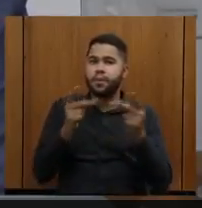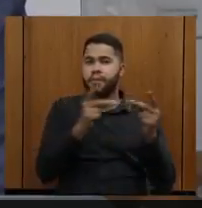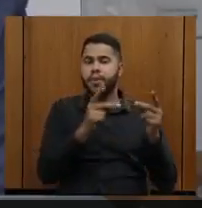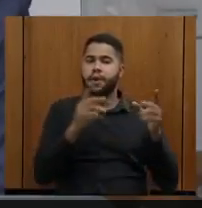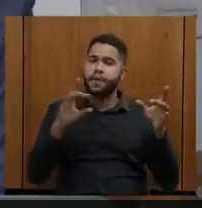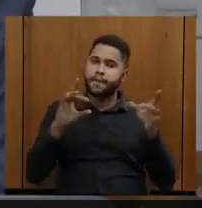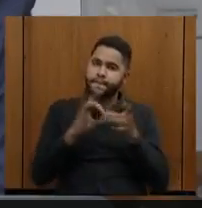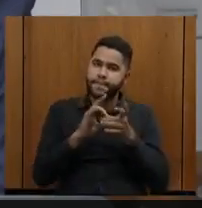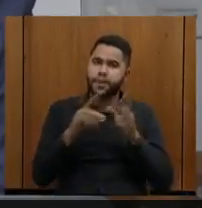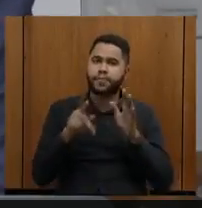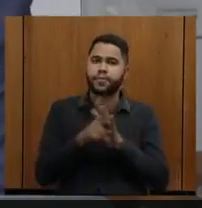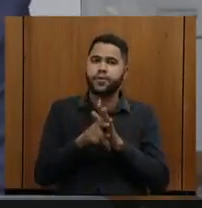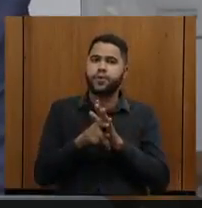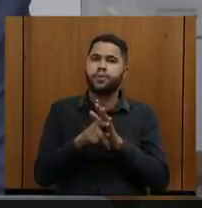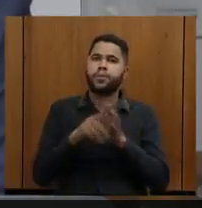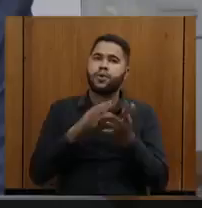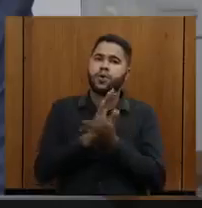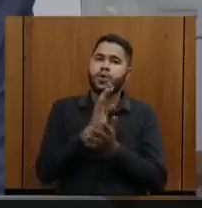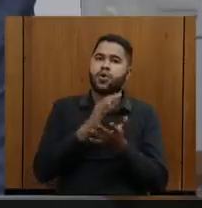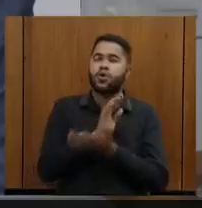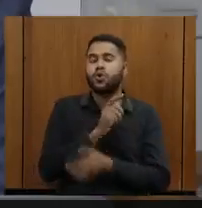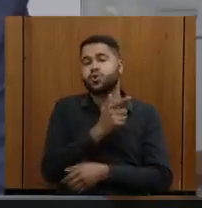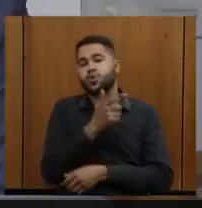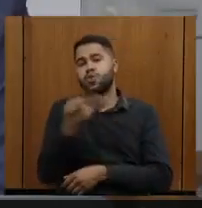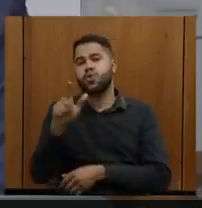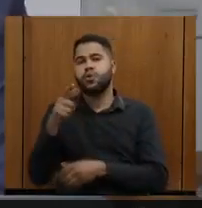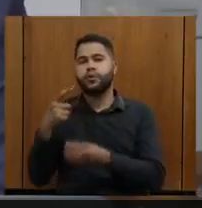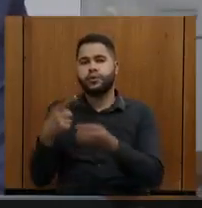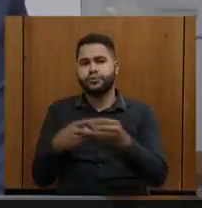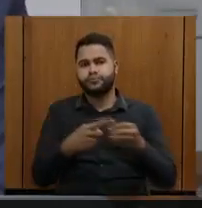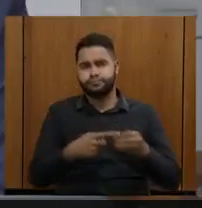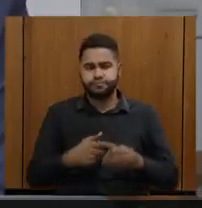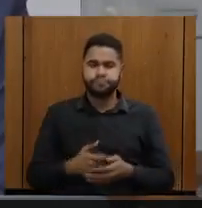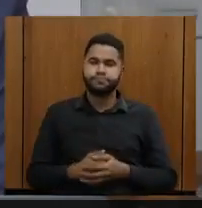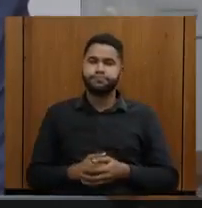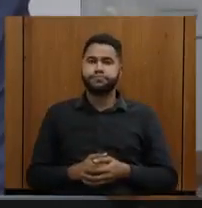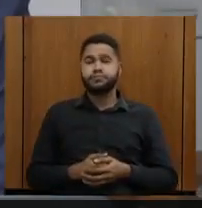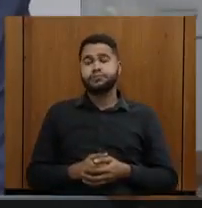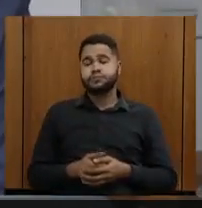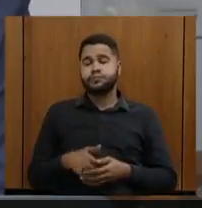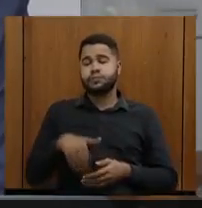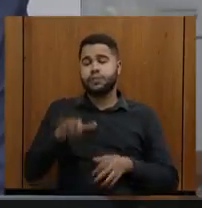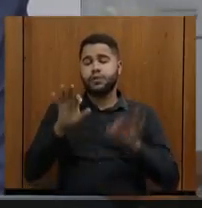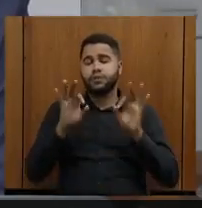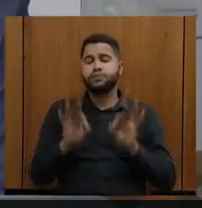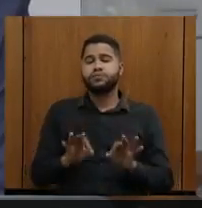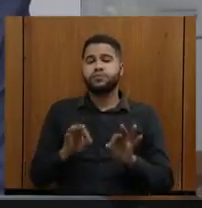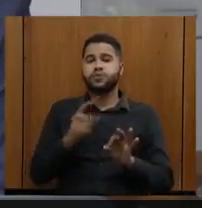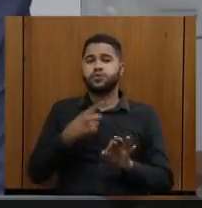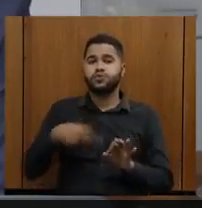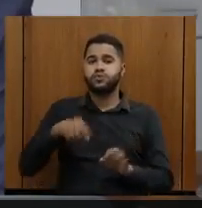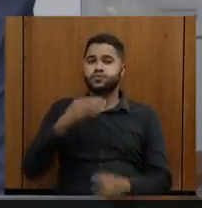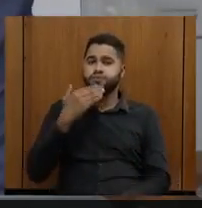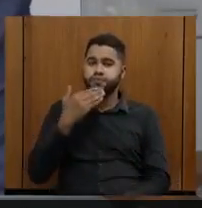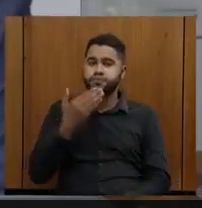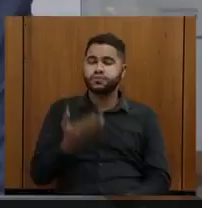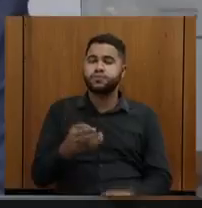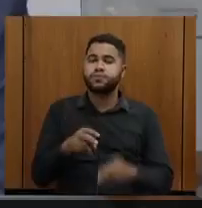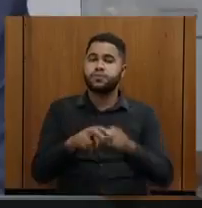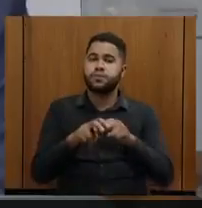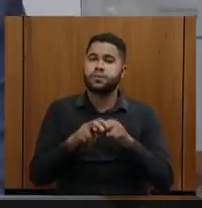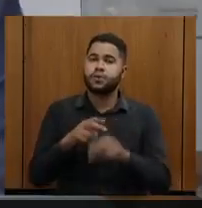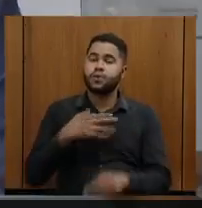Araxá, a capital mineira e entre outras cidades. Então, mais do que justificável esse nosso requerimento, e por isso